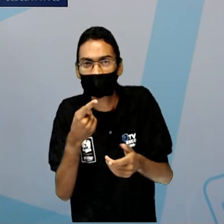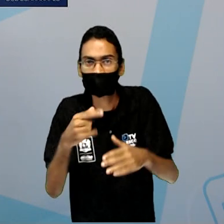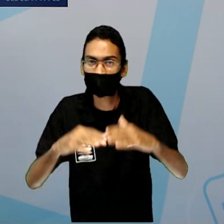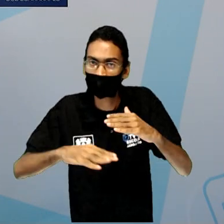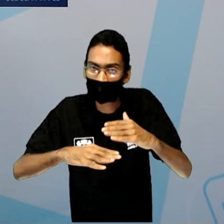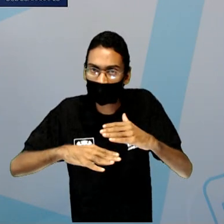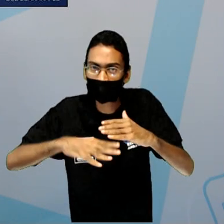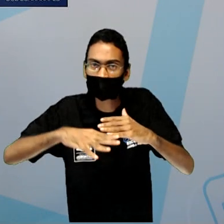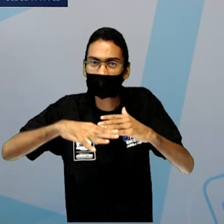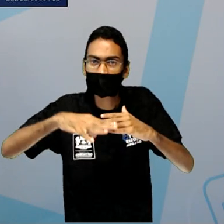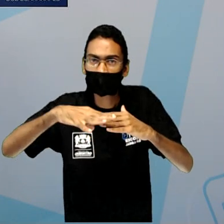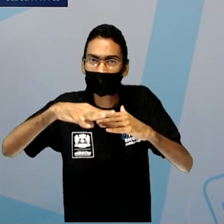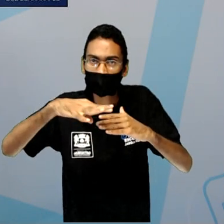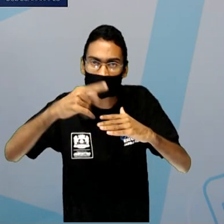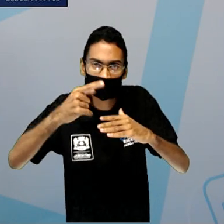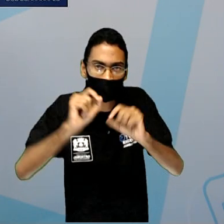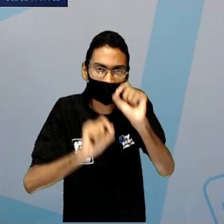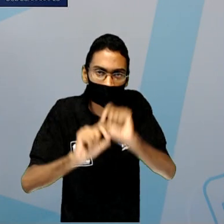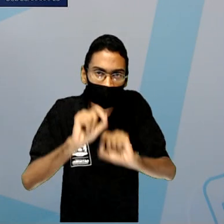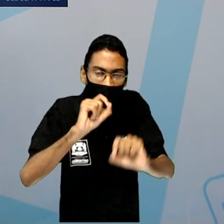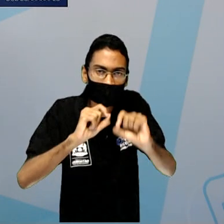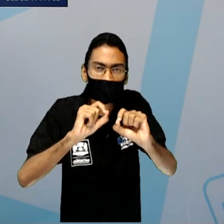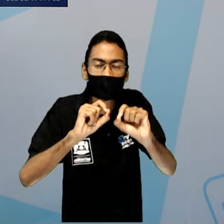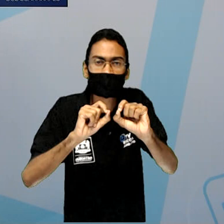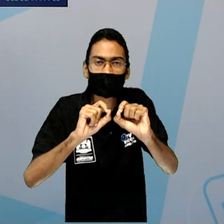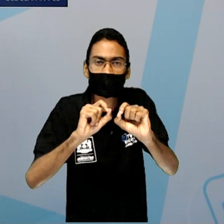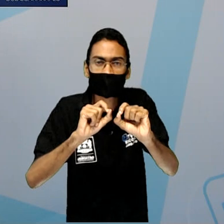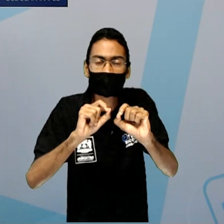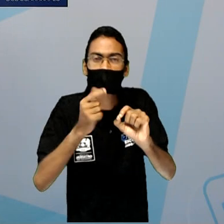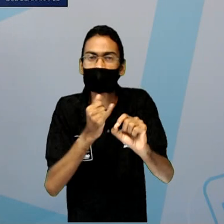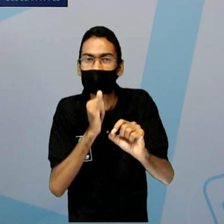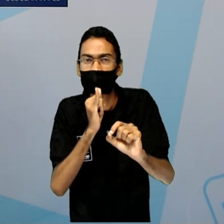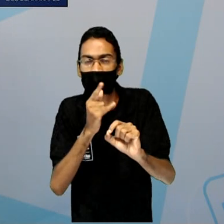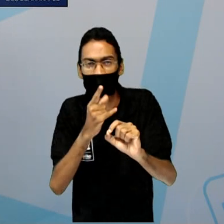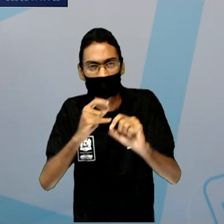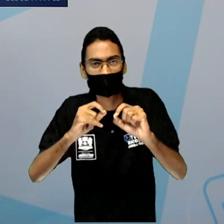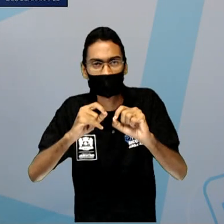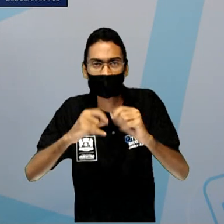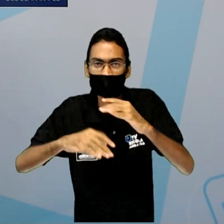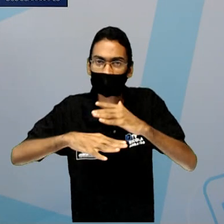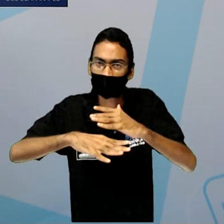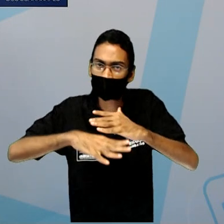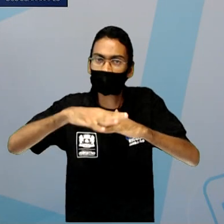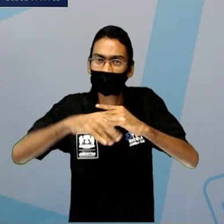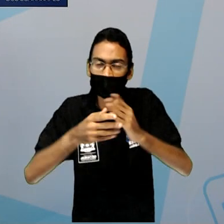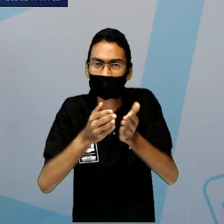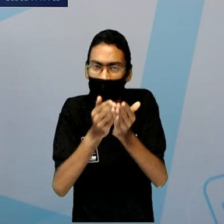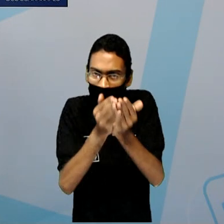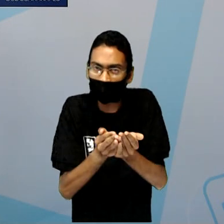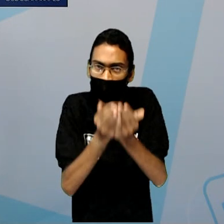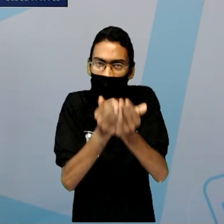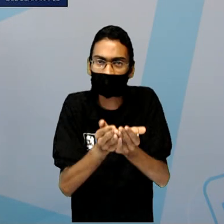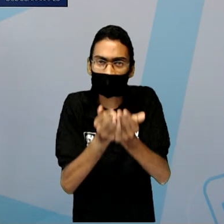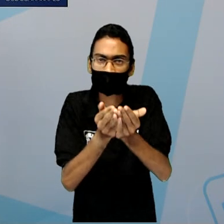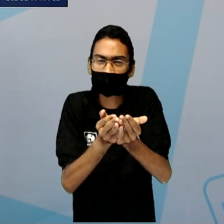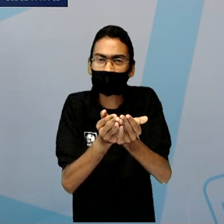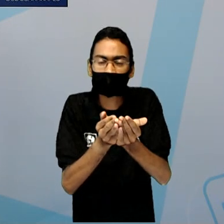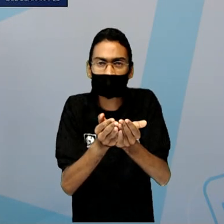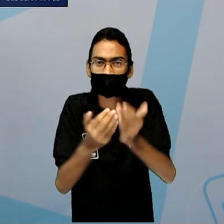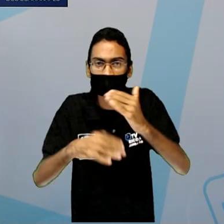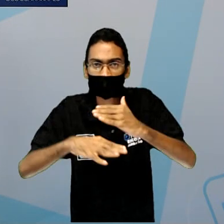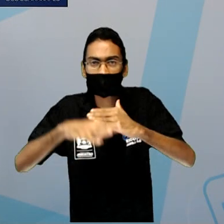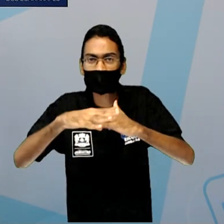da embarcação até o nível que tem